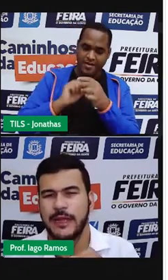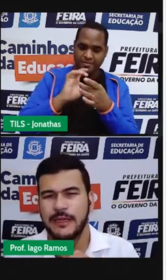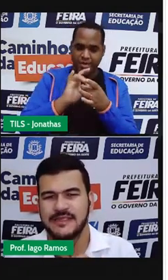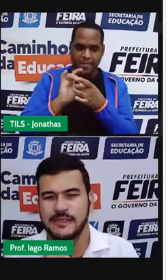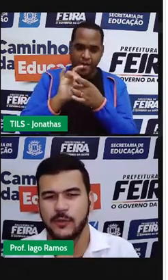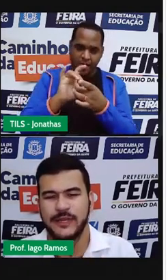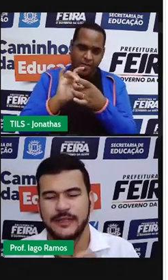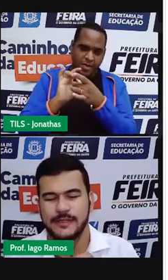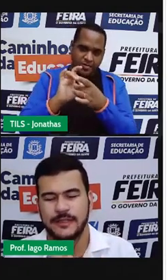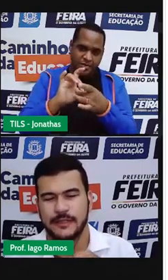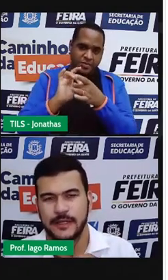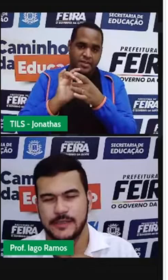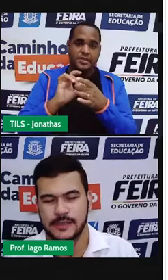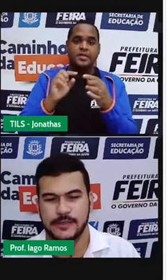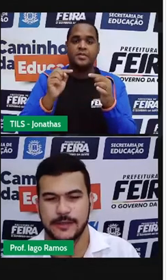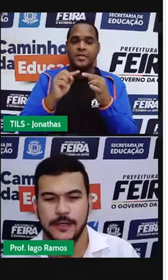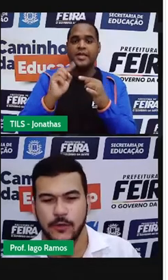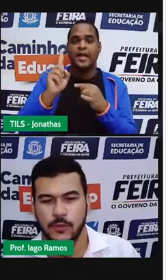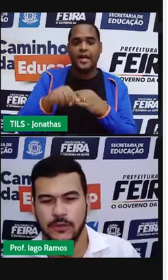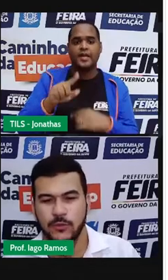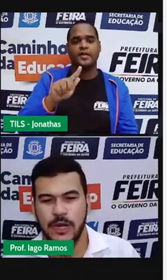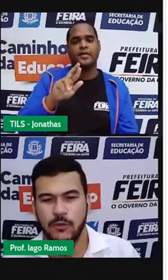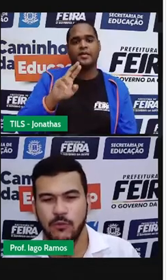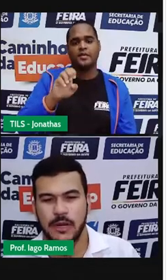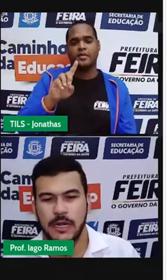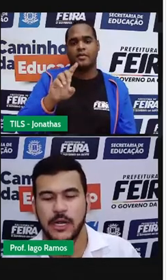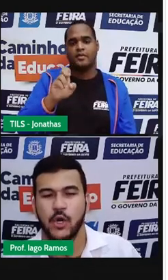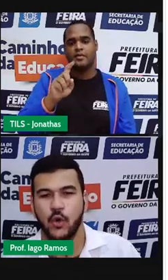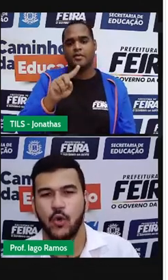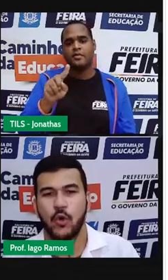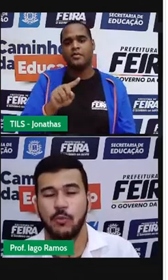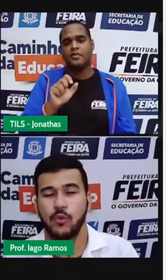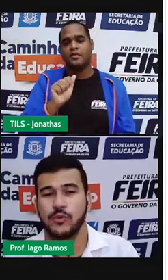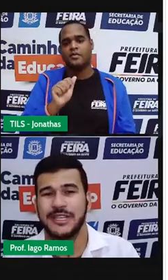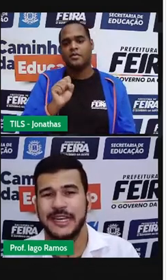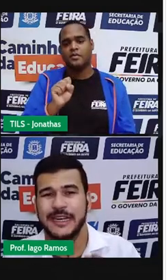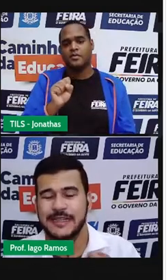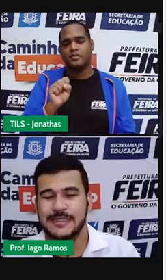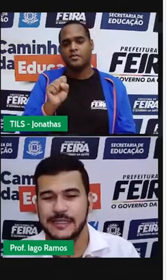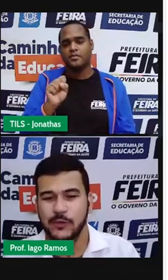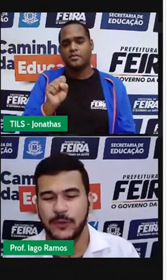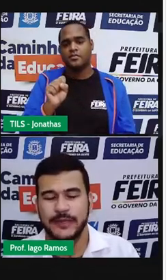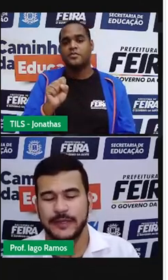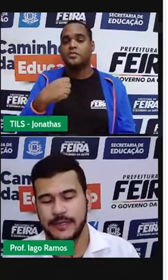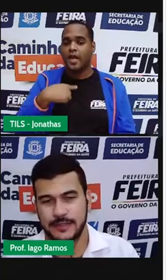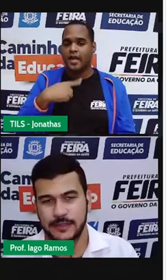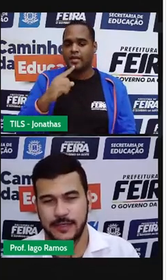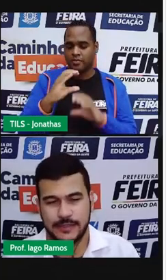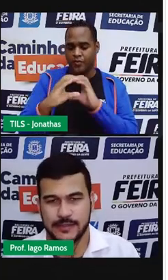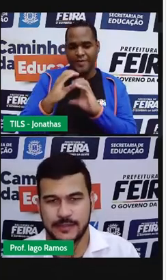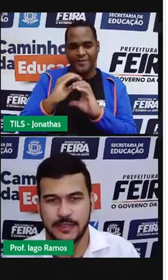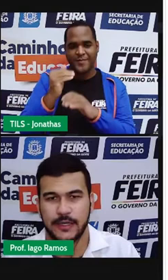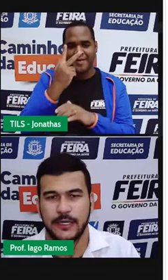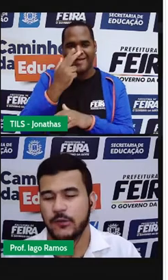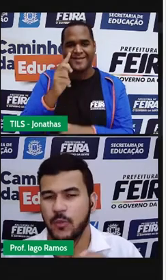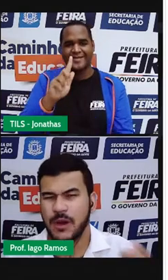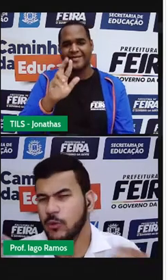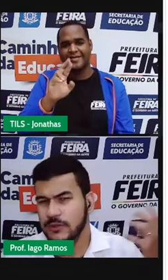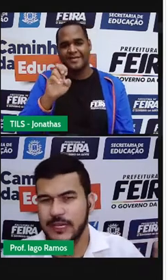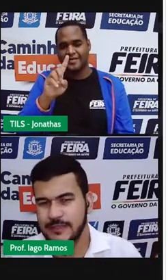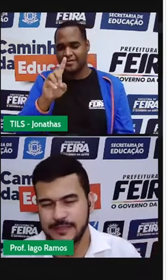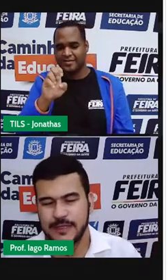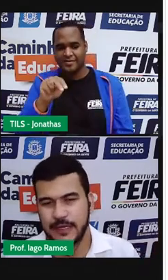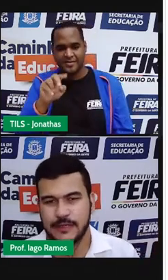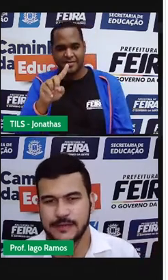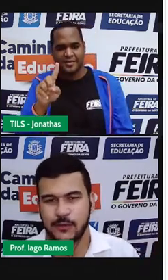há uma relação entre as grandezas. Quando há uma comunicação entre as grandezas. E como